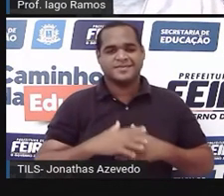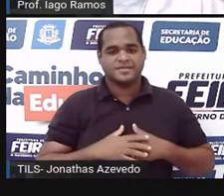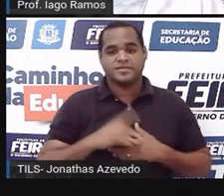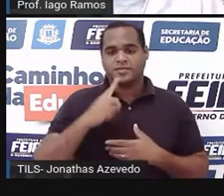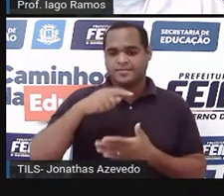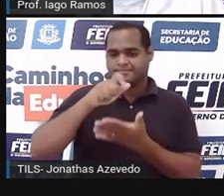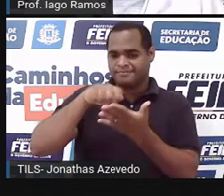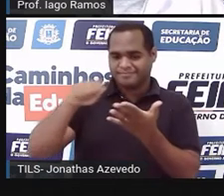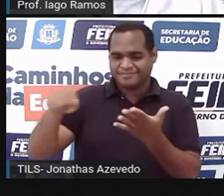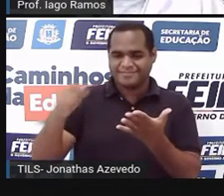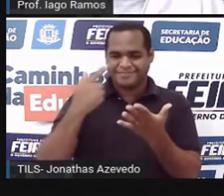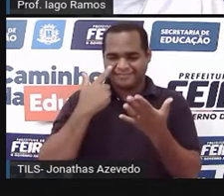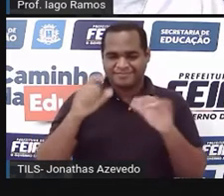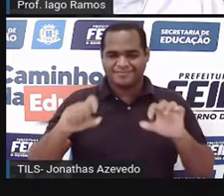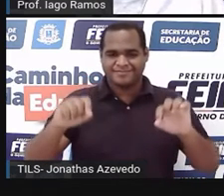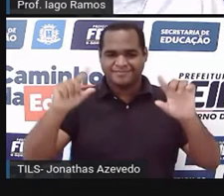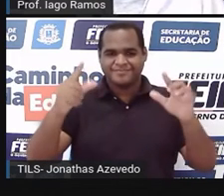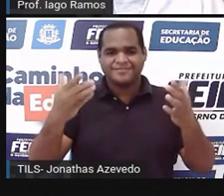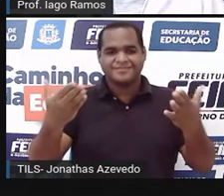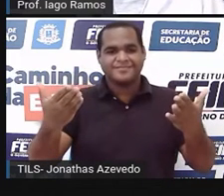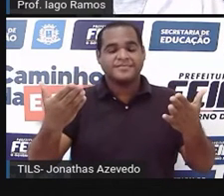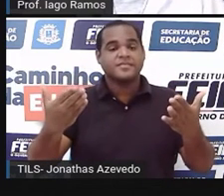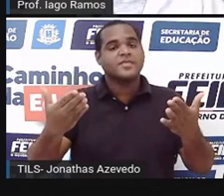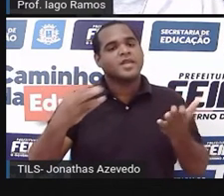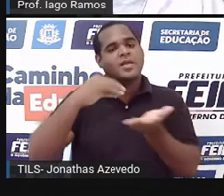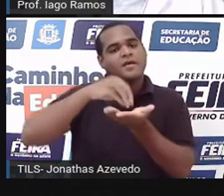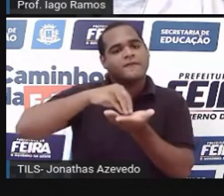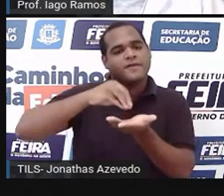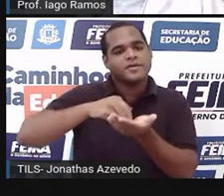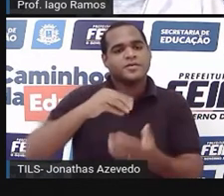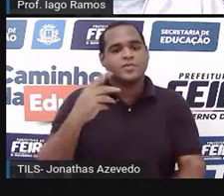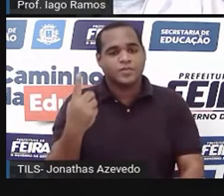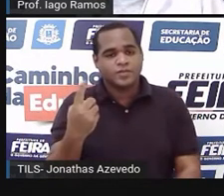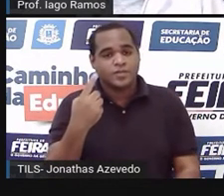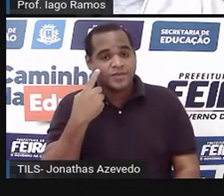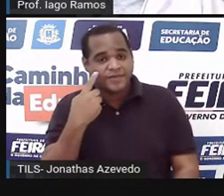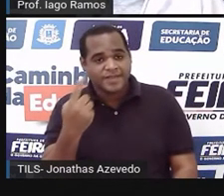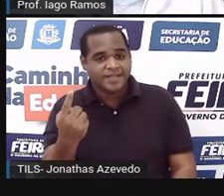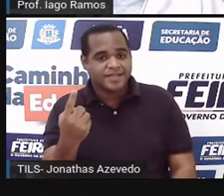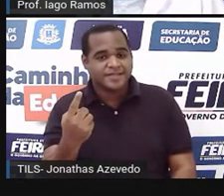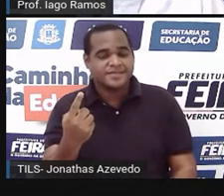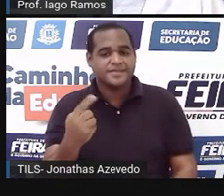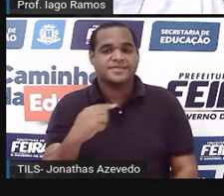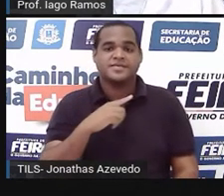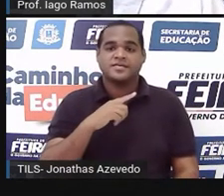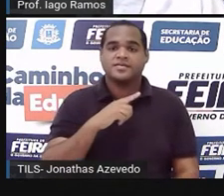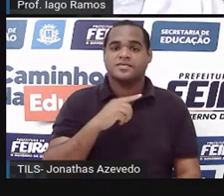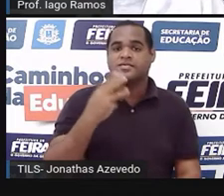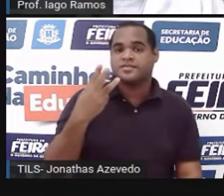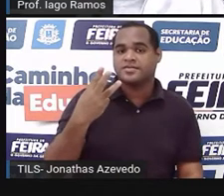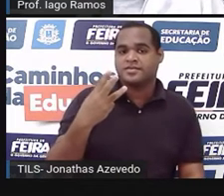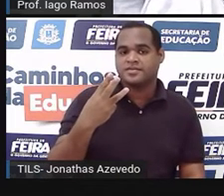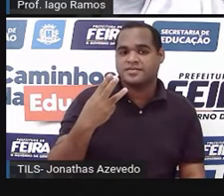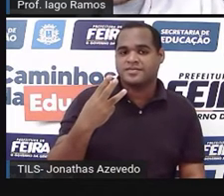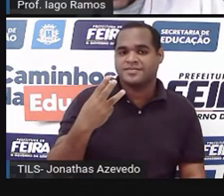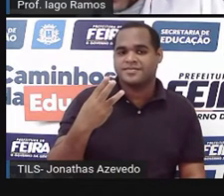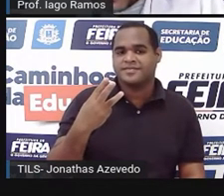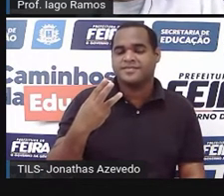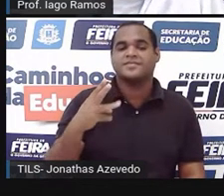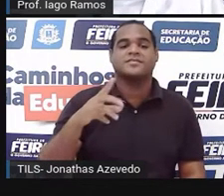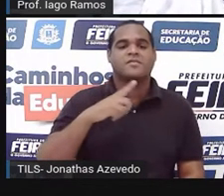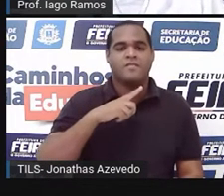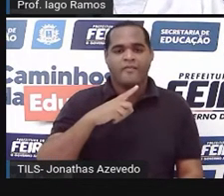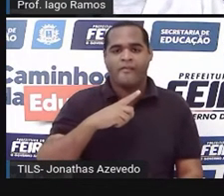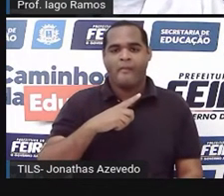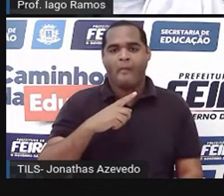escrevendo ali na tela. Certo? Bom, só falta um lado para a gente olhar que é o lado 3. E esse lado 3,